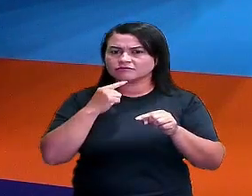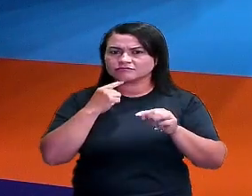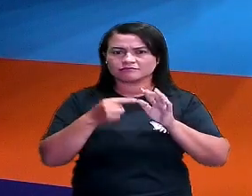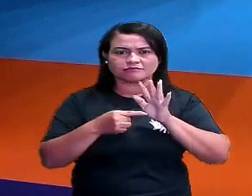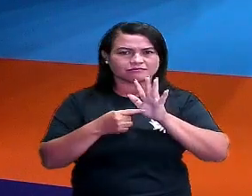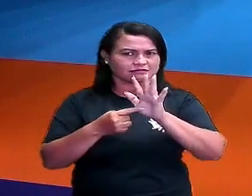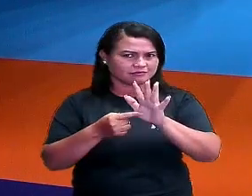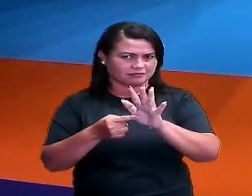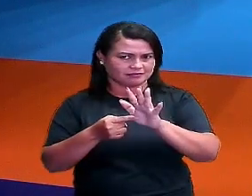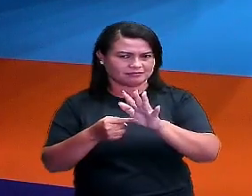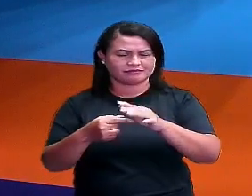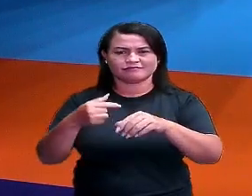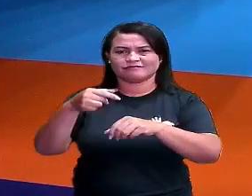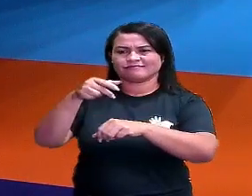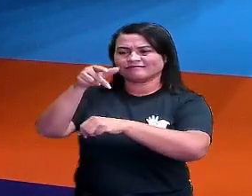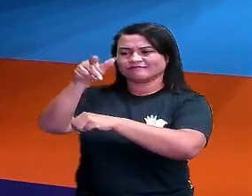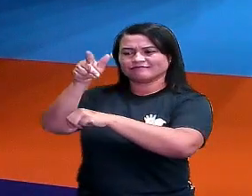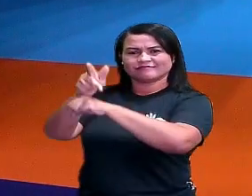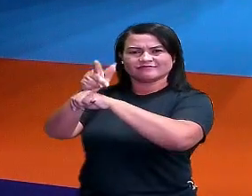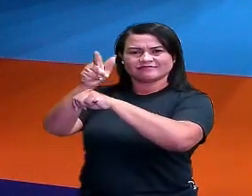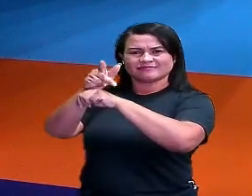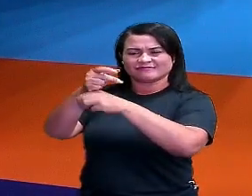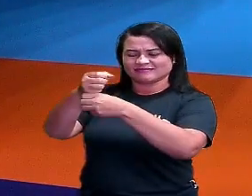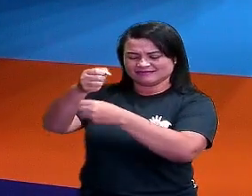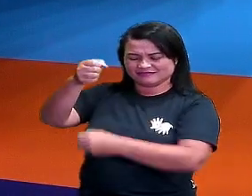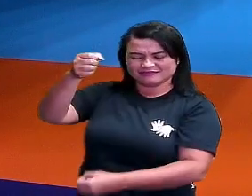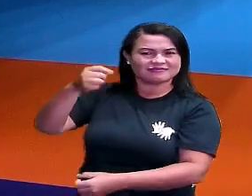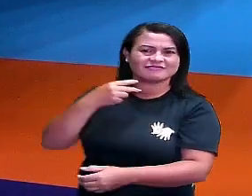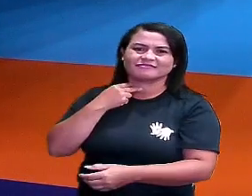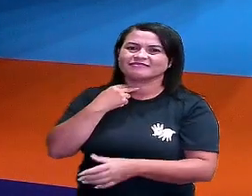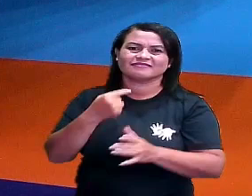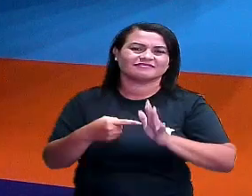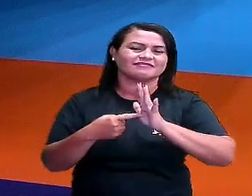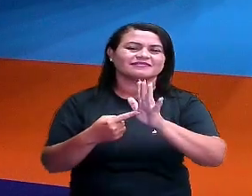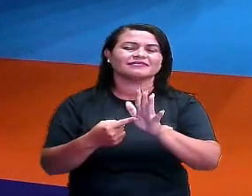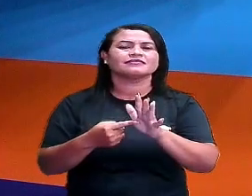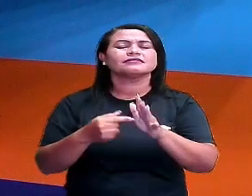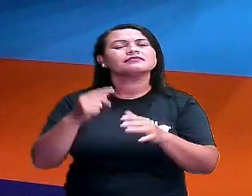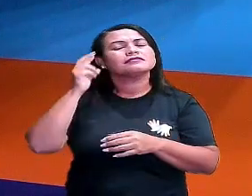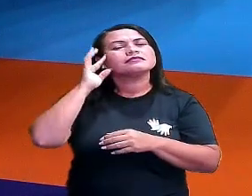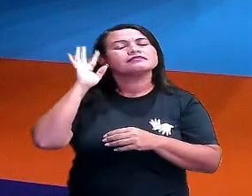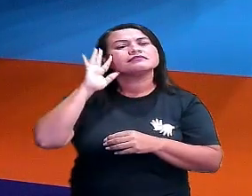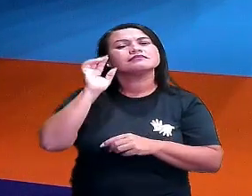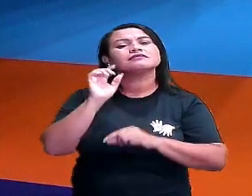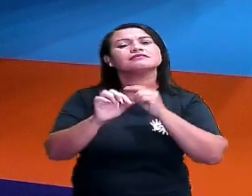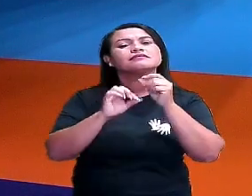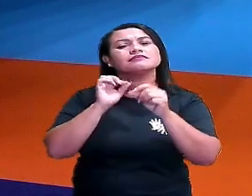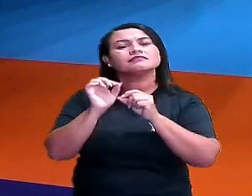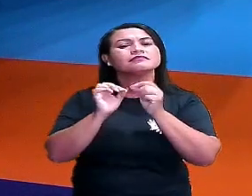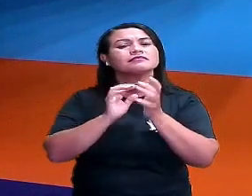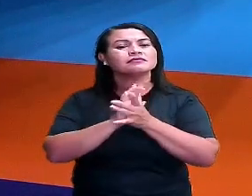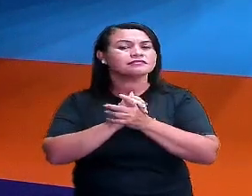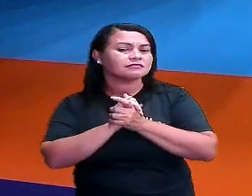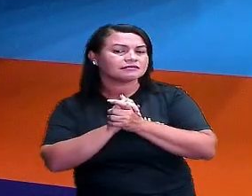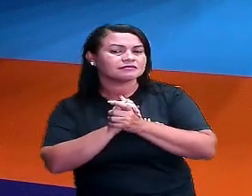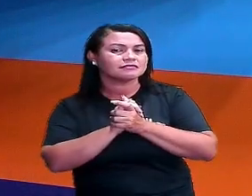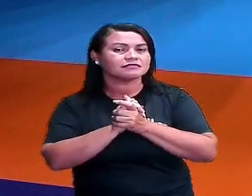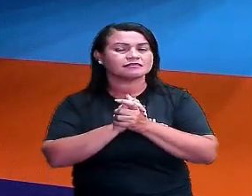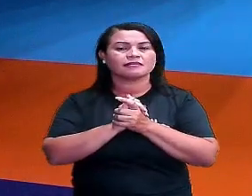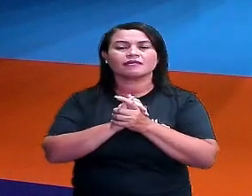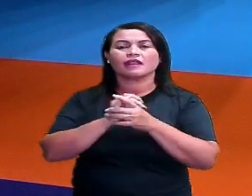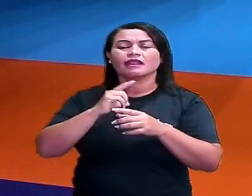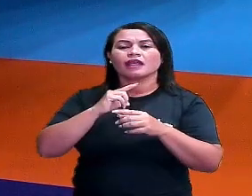pedestal da câmeras, mas imagine aí uma pirâmide, né, de quatro lados aqui com um triângulo, em que